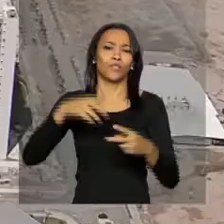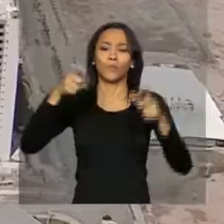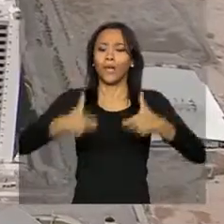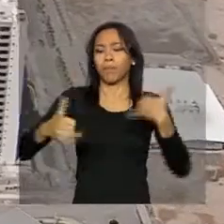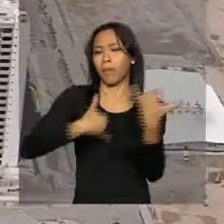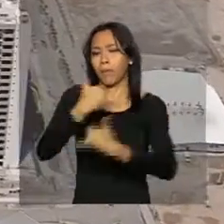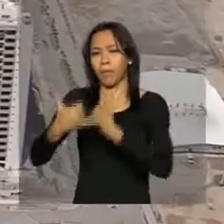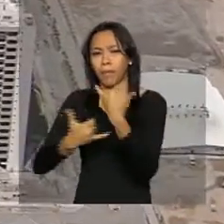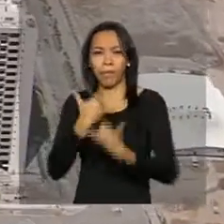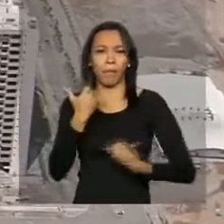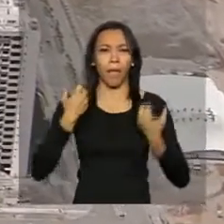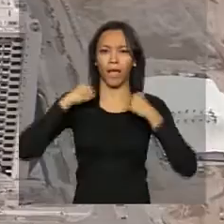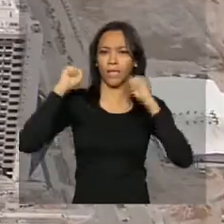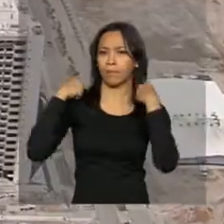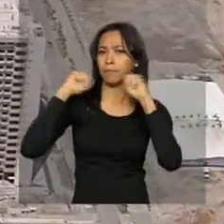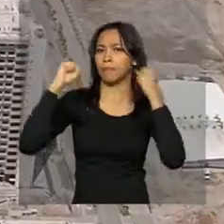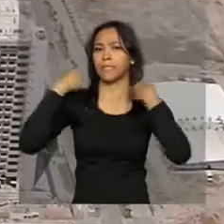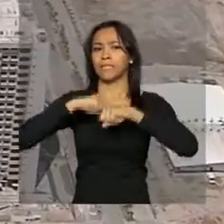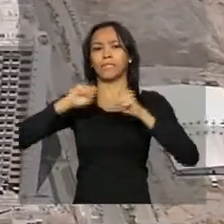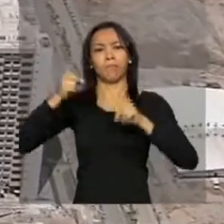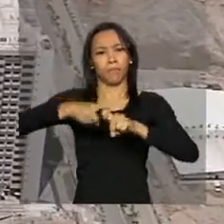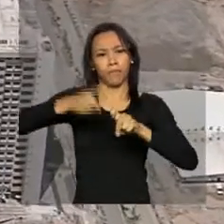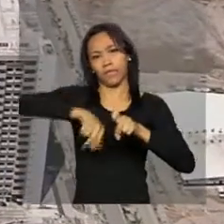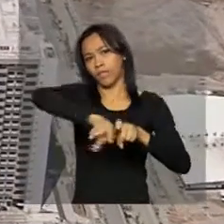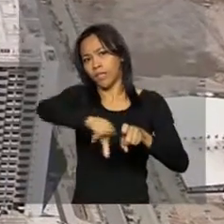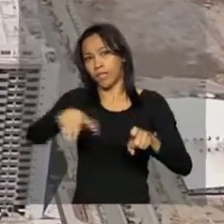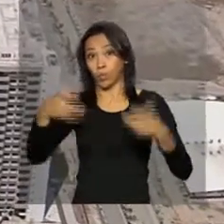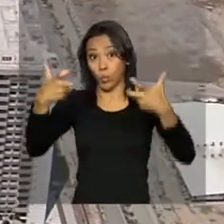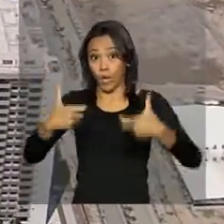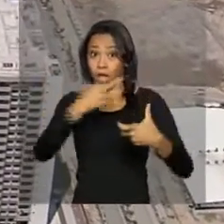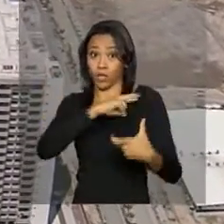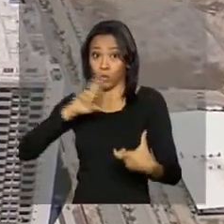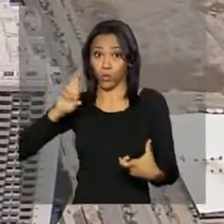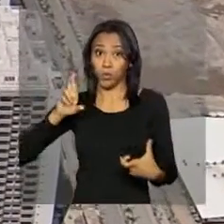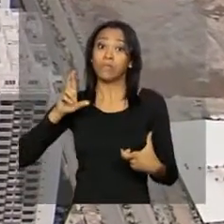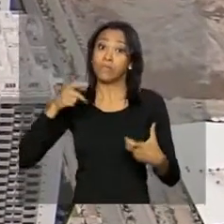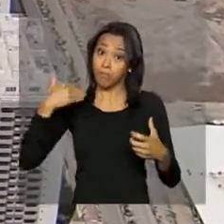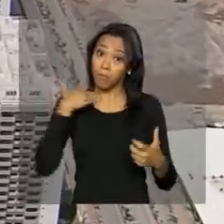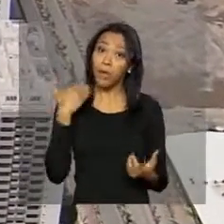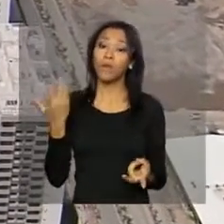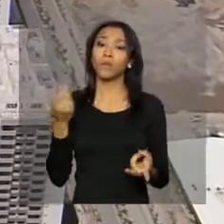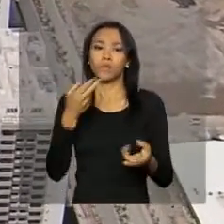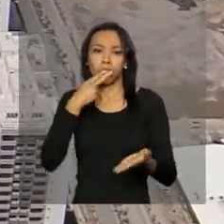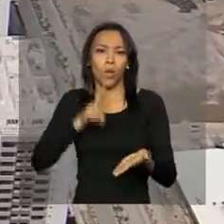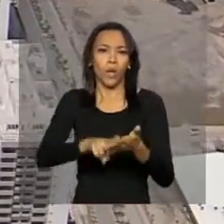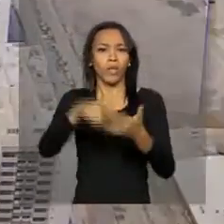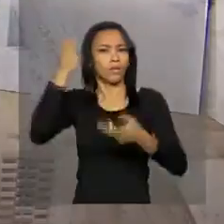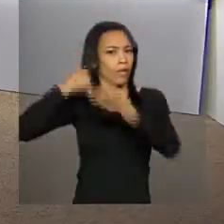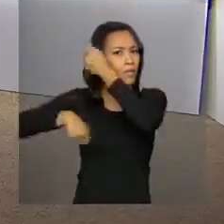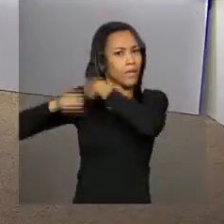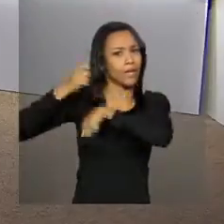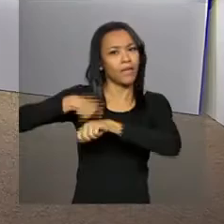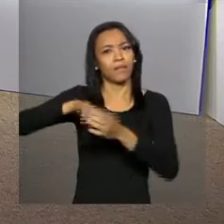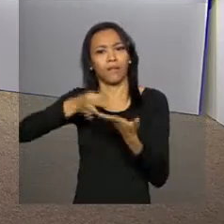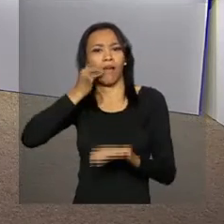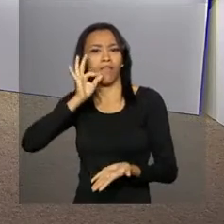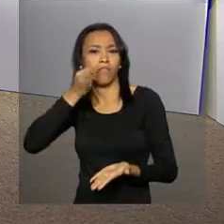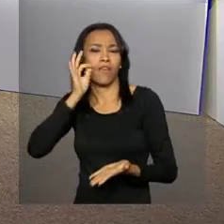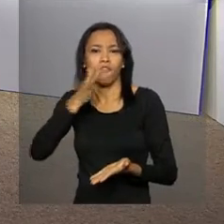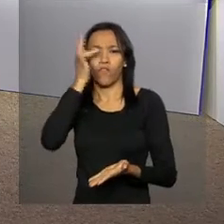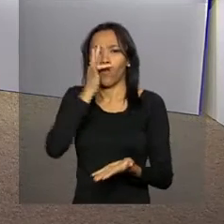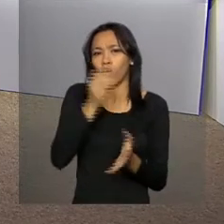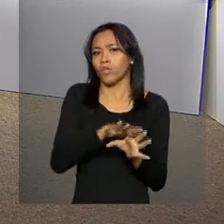recriação, academia, clínica médica e centro religioso, além de bancos, correios, cabeleireiro, cafés,